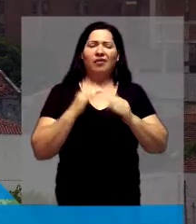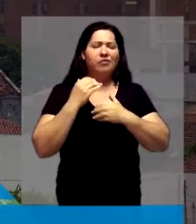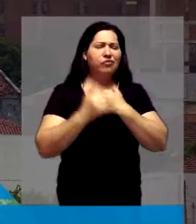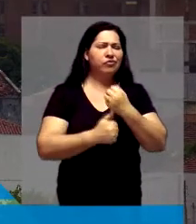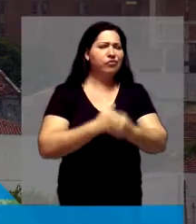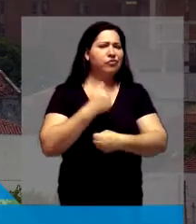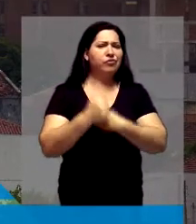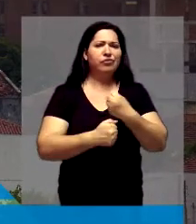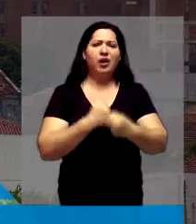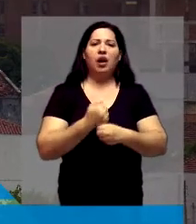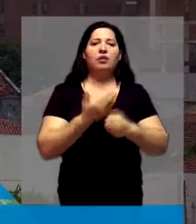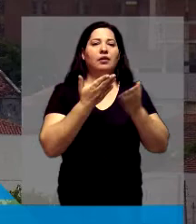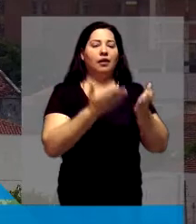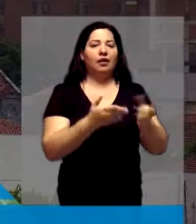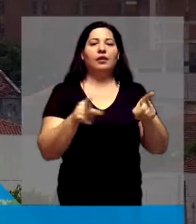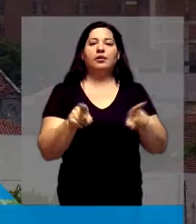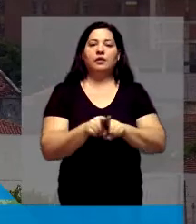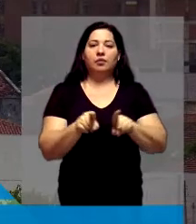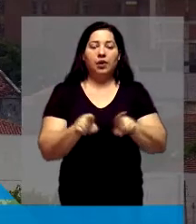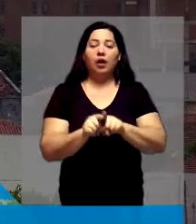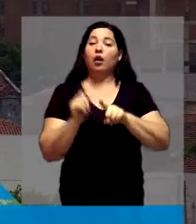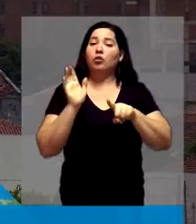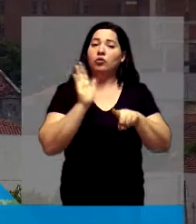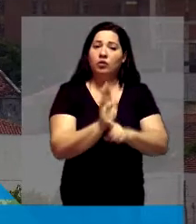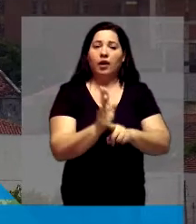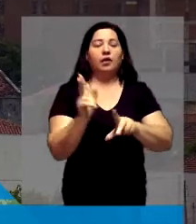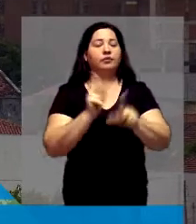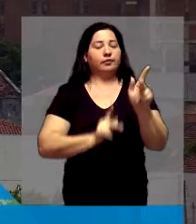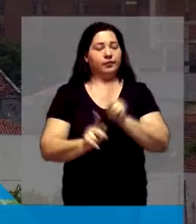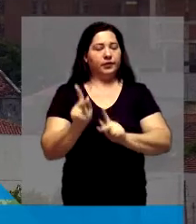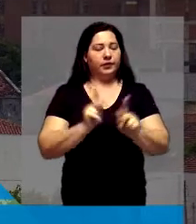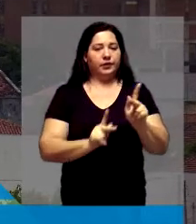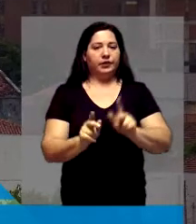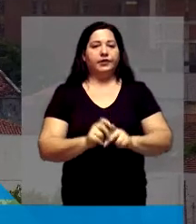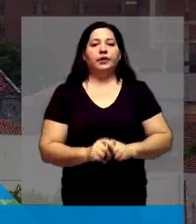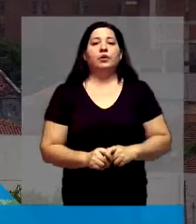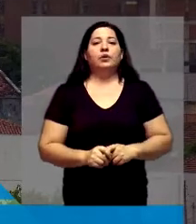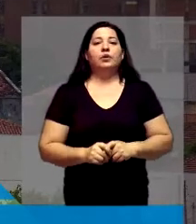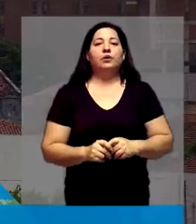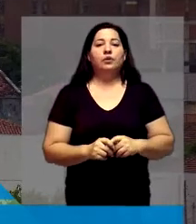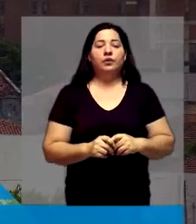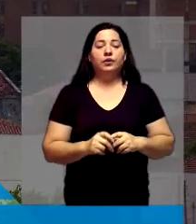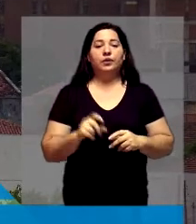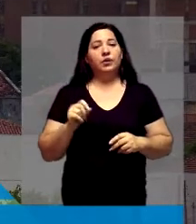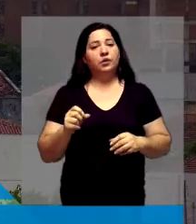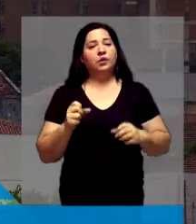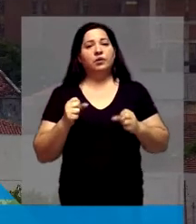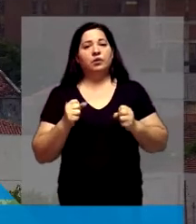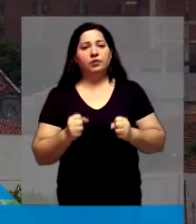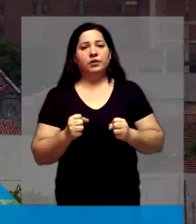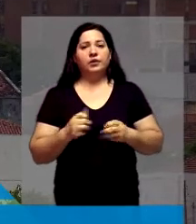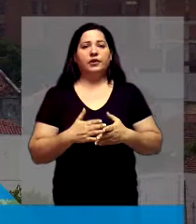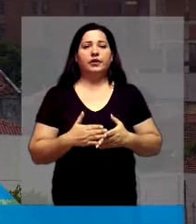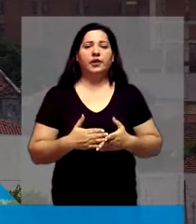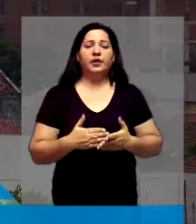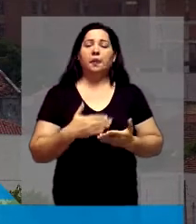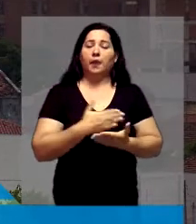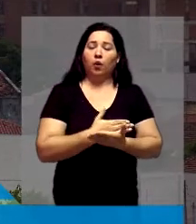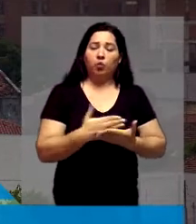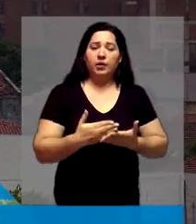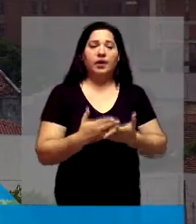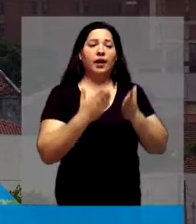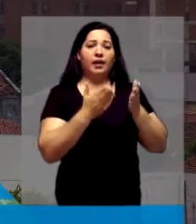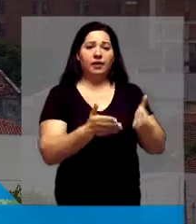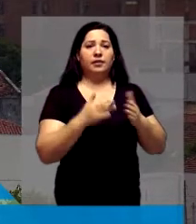Então, eu quero dar um retorno muito grande pra aquela população. E assim, o que der pra levar, eu quero começar por ali a